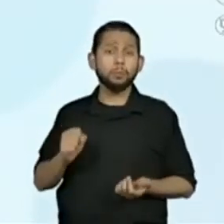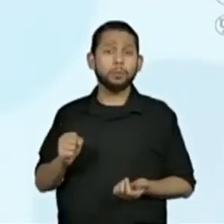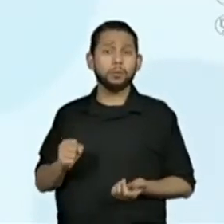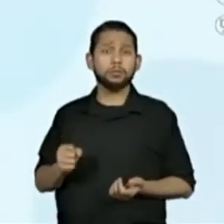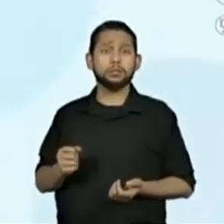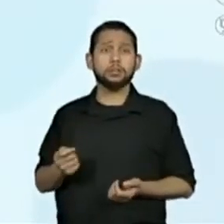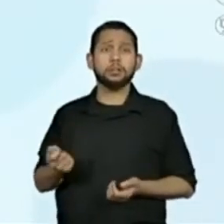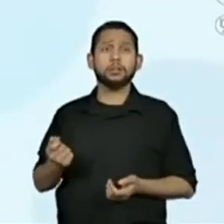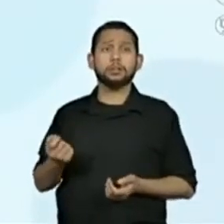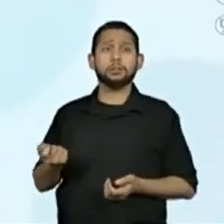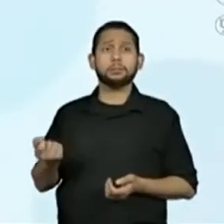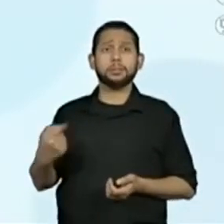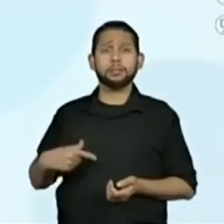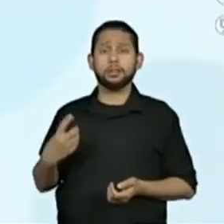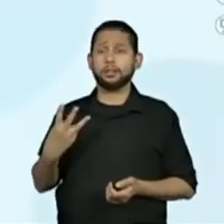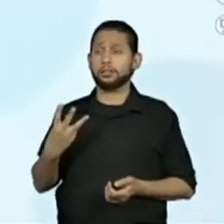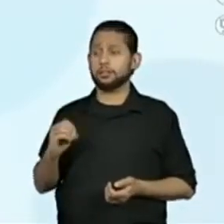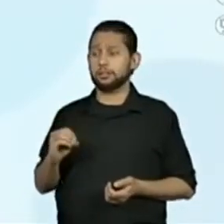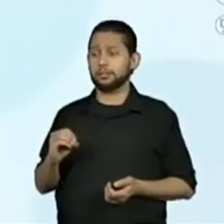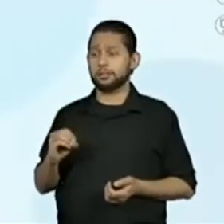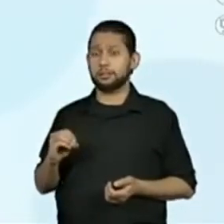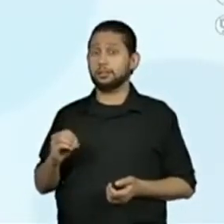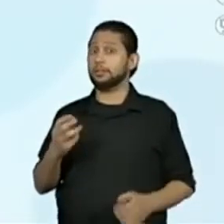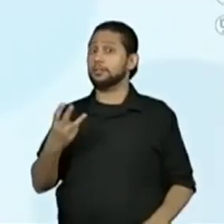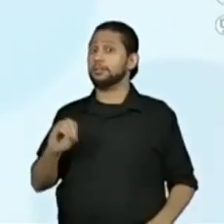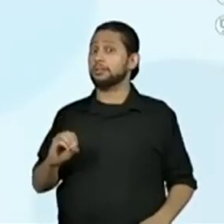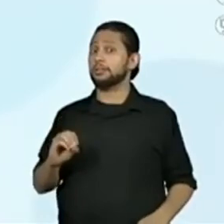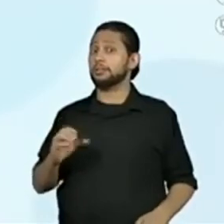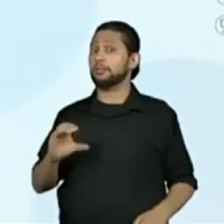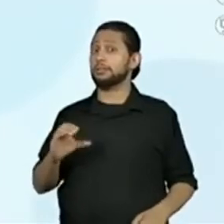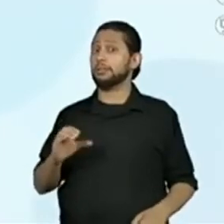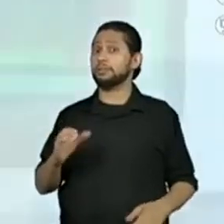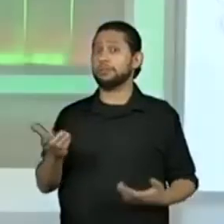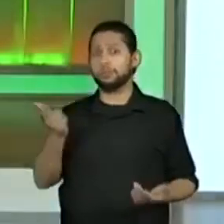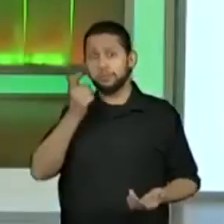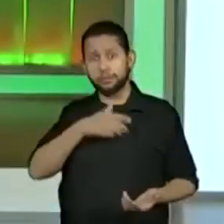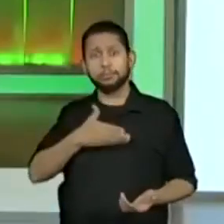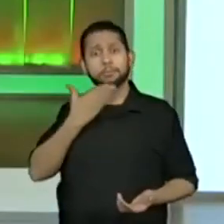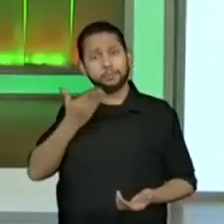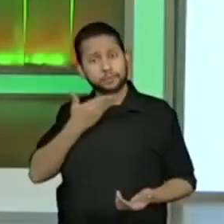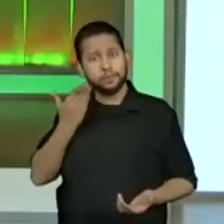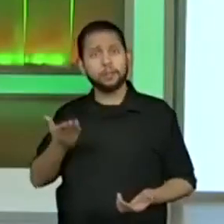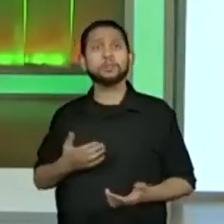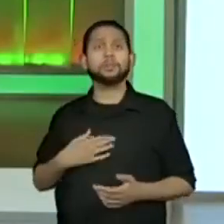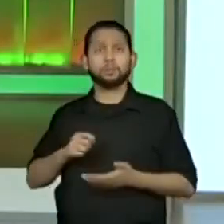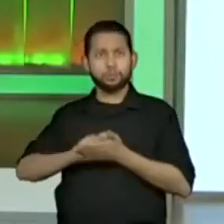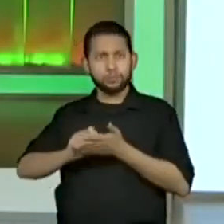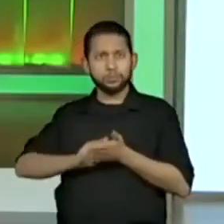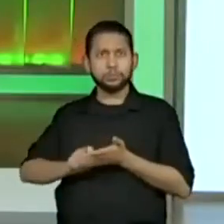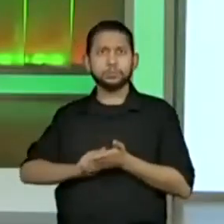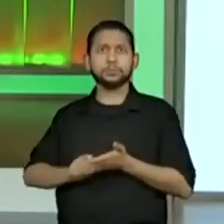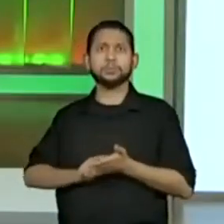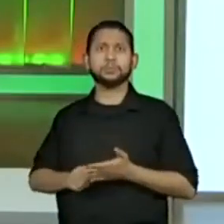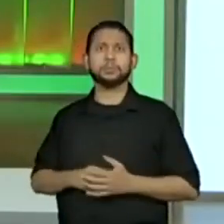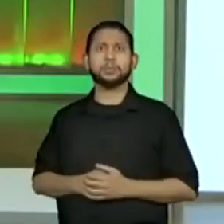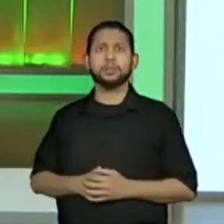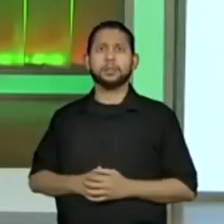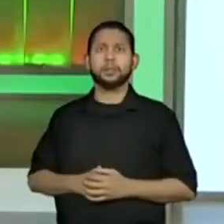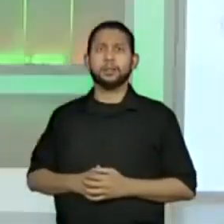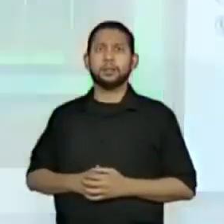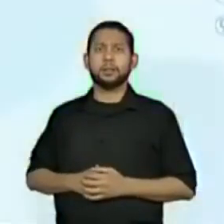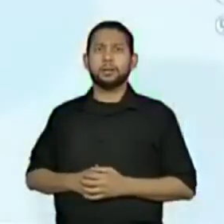para facilitar. Verdade. Ele podia ter dado R$ É uma outra possibilidade. Vou anotar aqui também. Vamos lá?